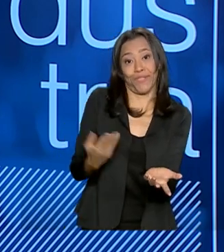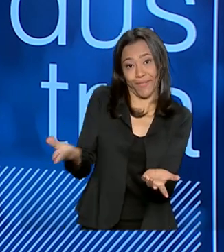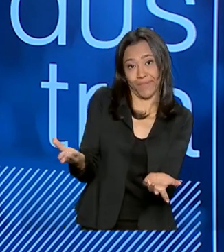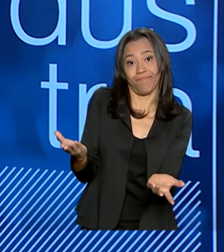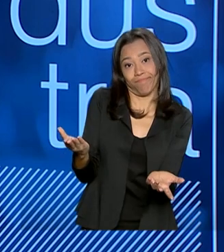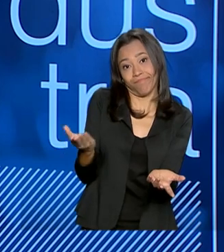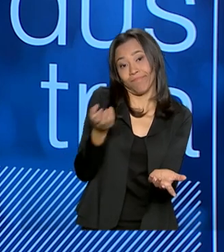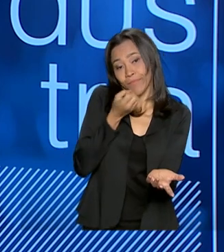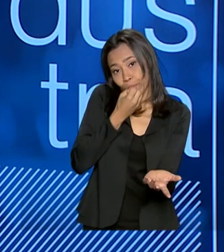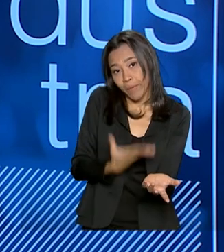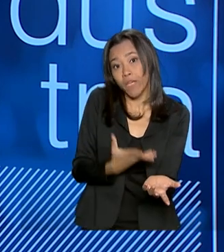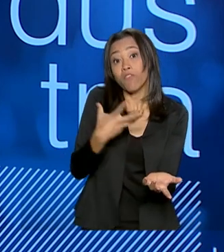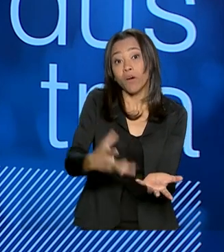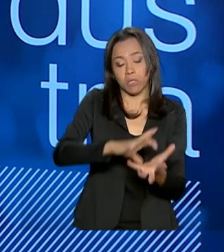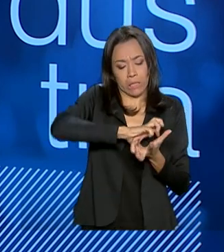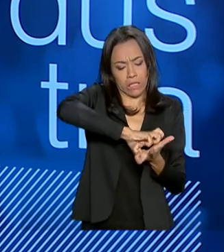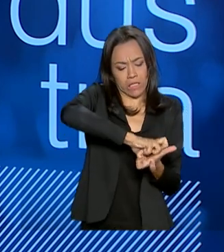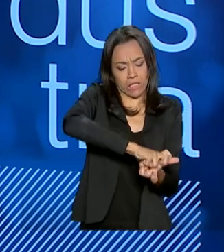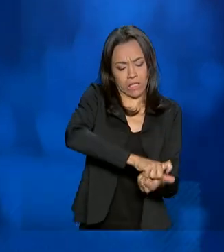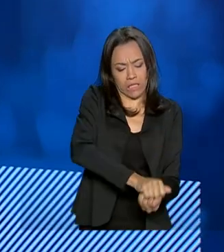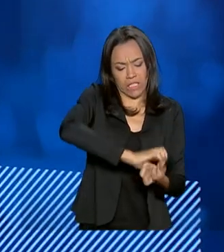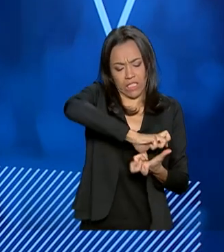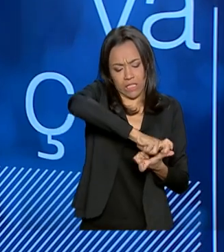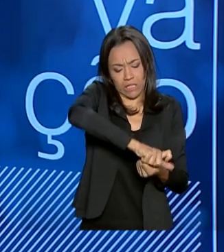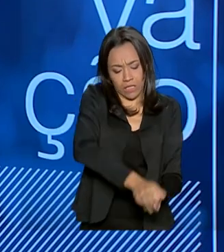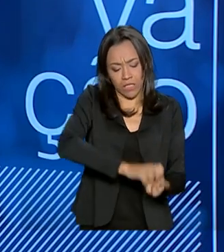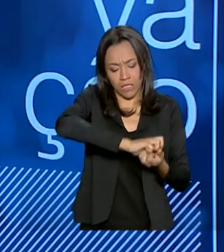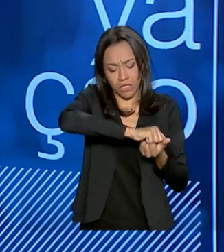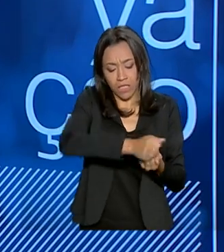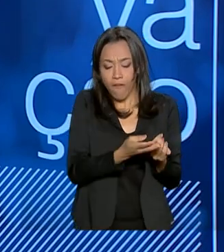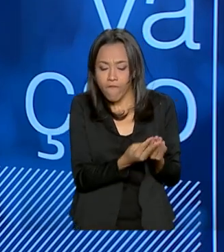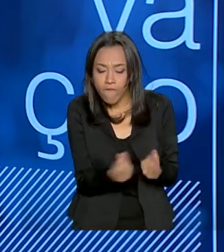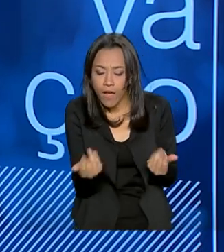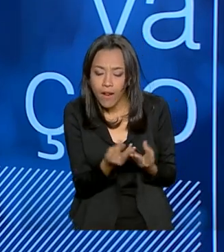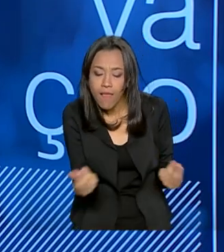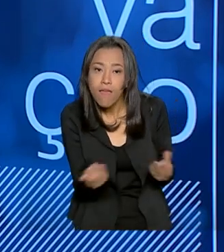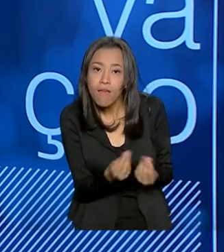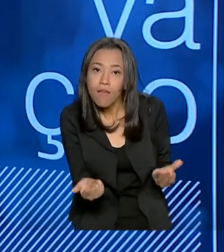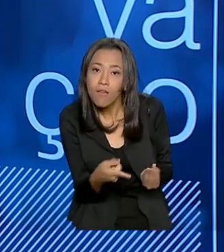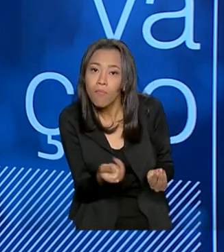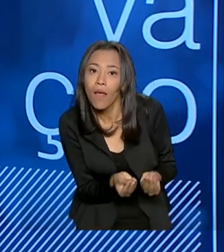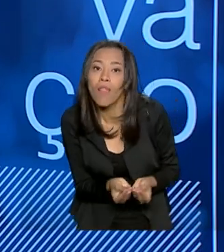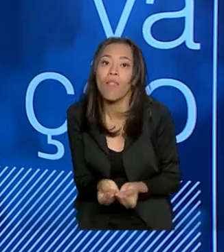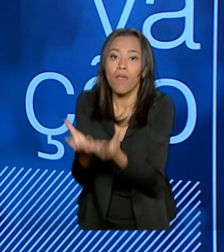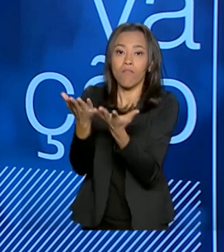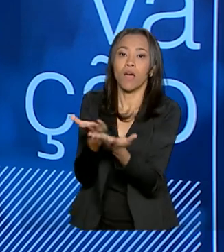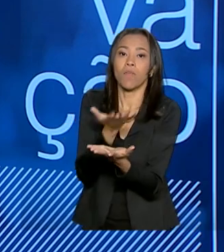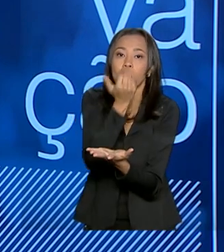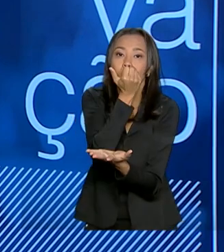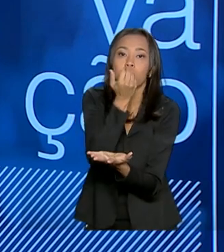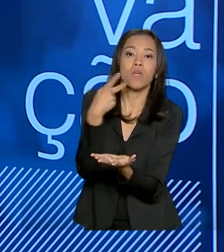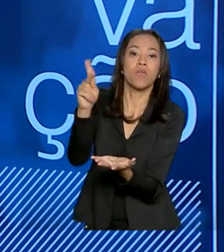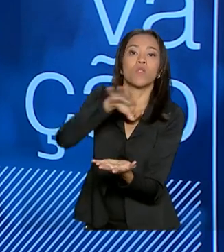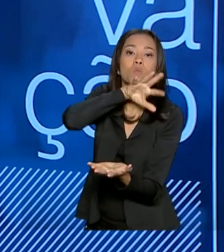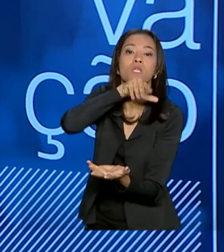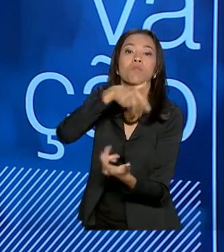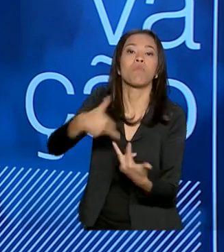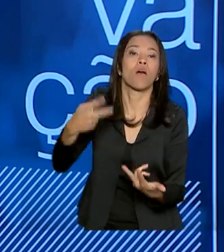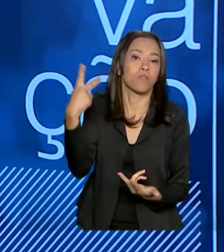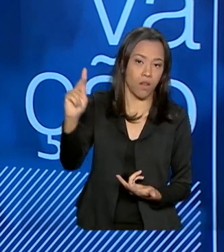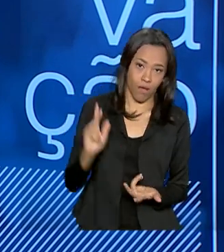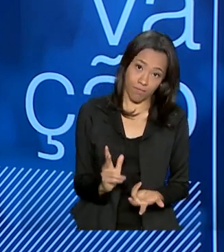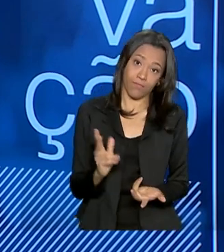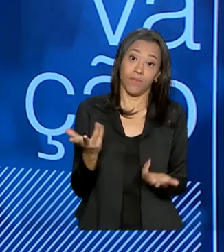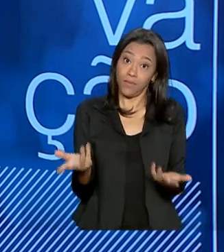a gente irá processar aqui, transformar em farelo, que vai servir de ração animal e transformar na proteína animal. Então, eu acho que nós temos uma